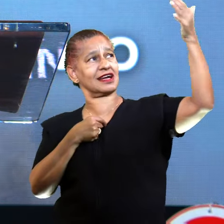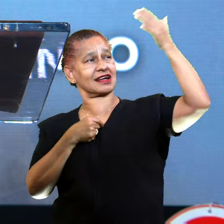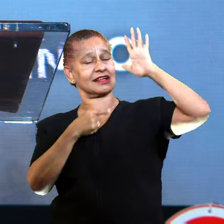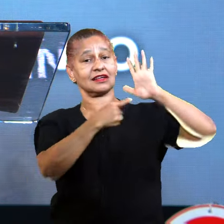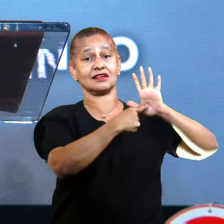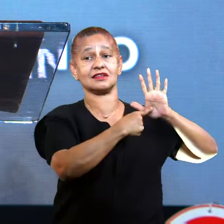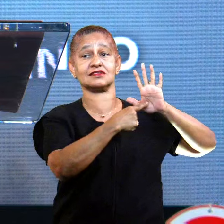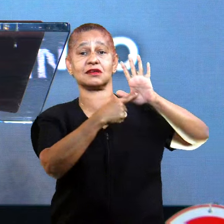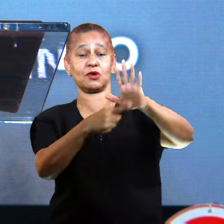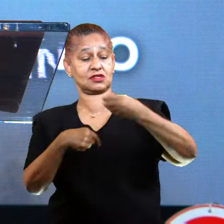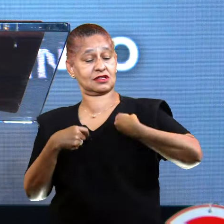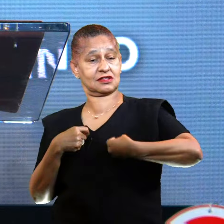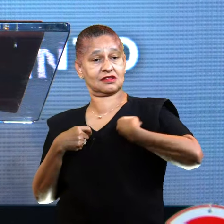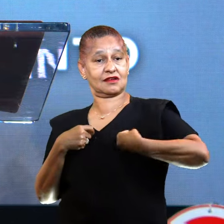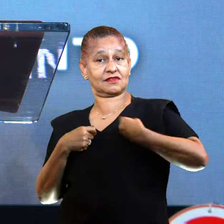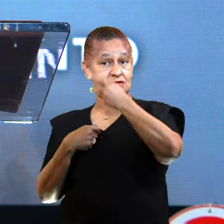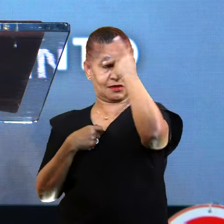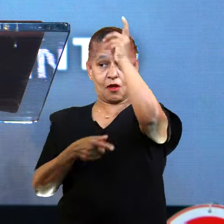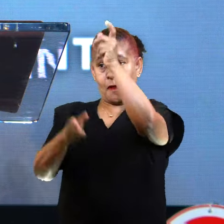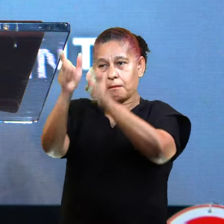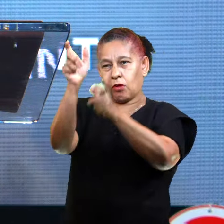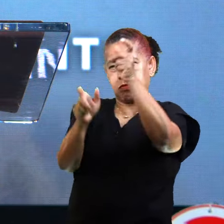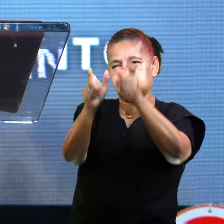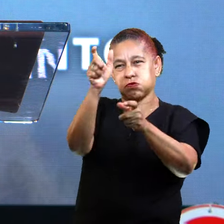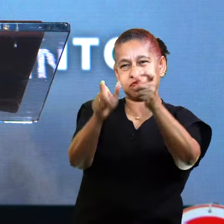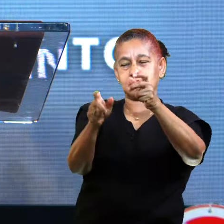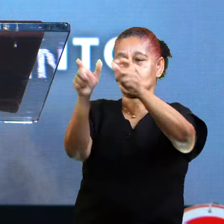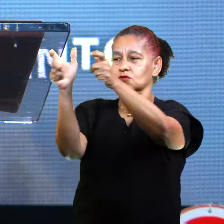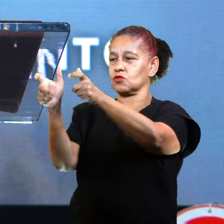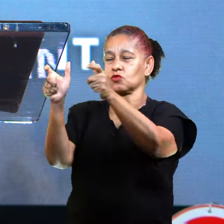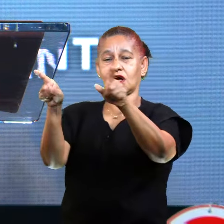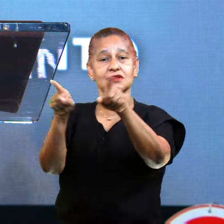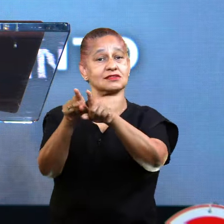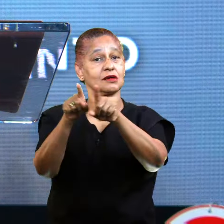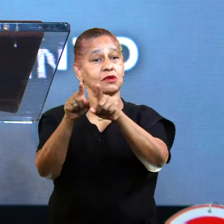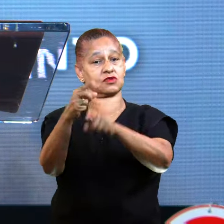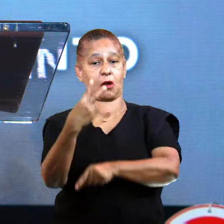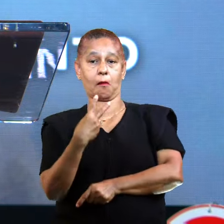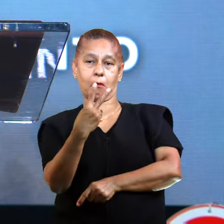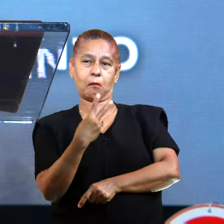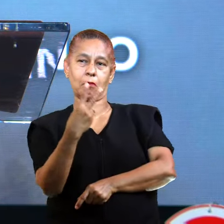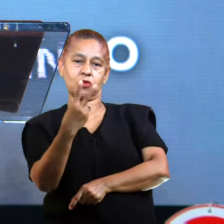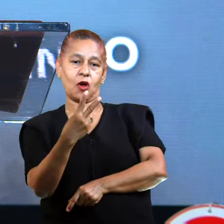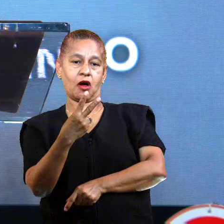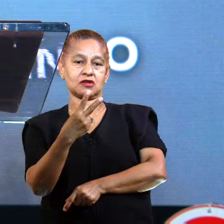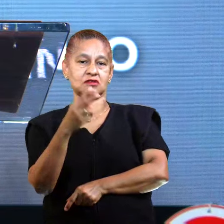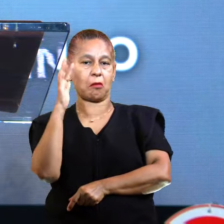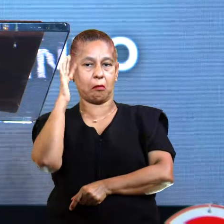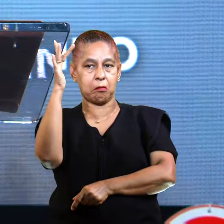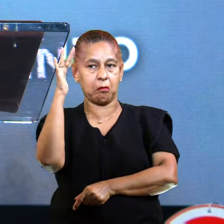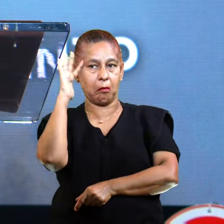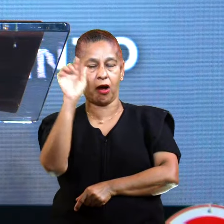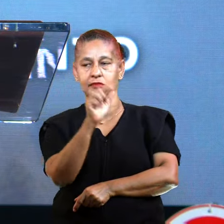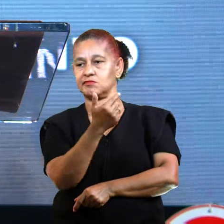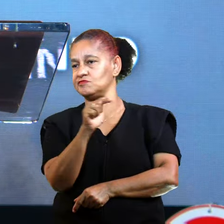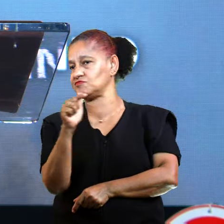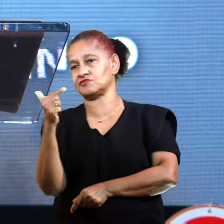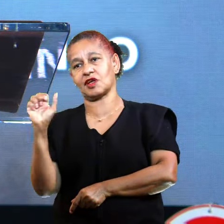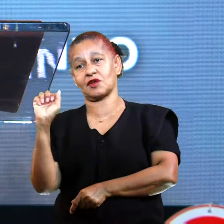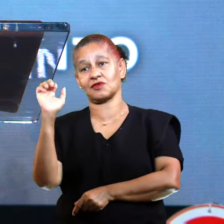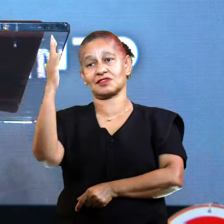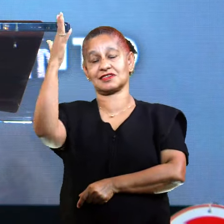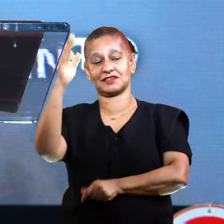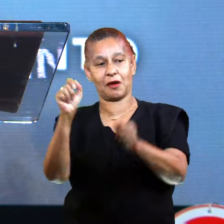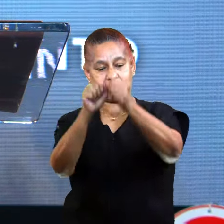revela na vida de pessoas, E em lugares, Aonde eu e você não imaginamos que possa acontecer um